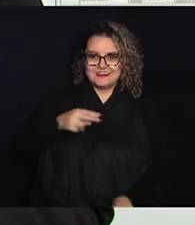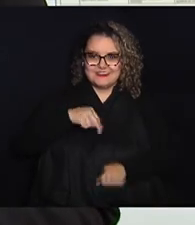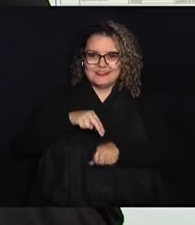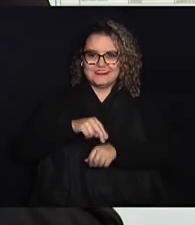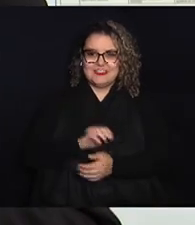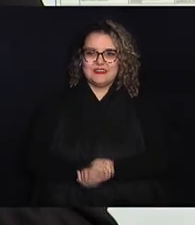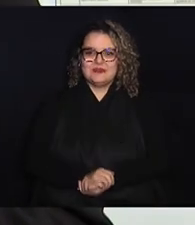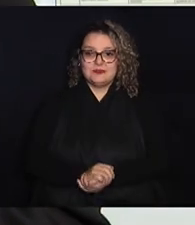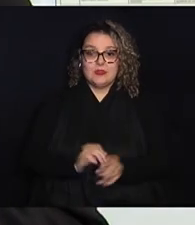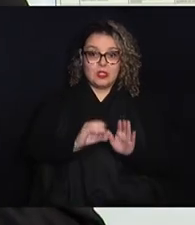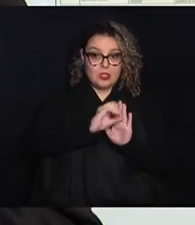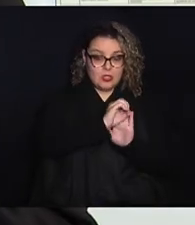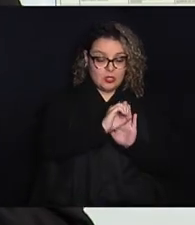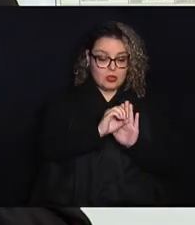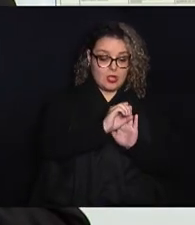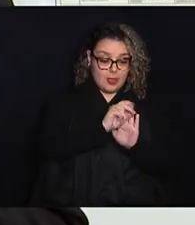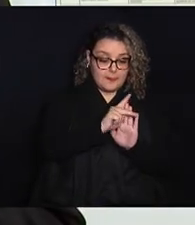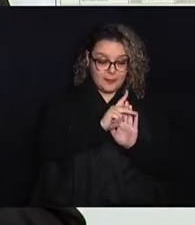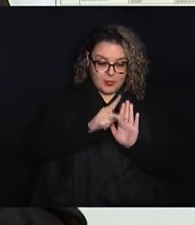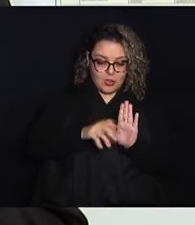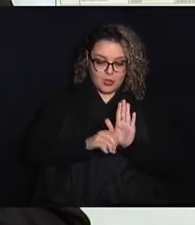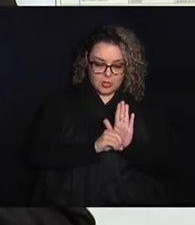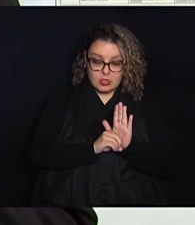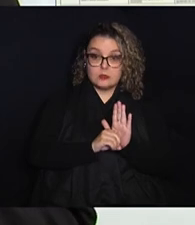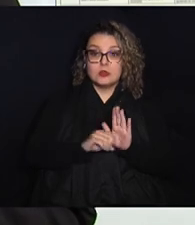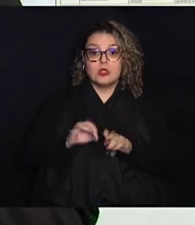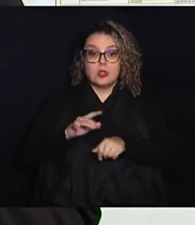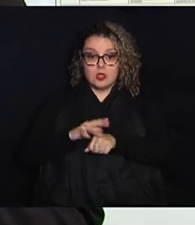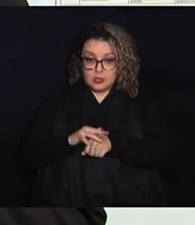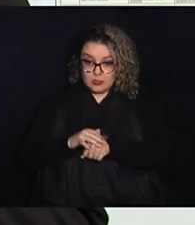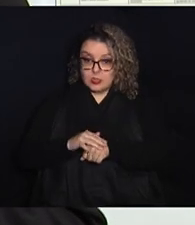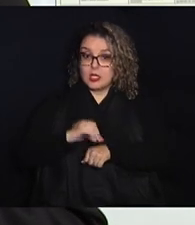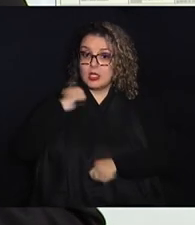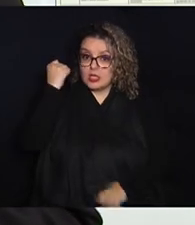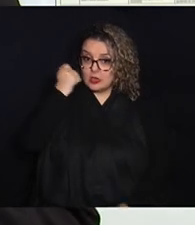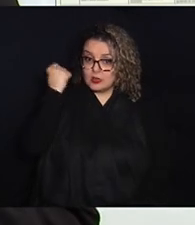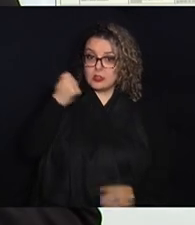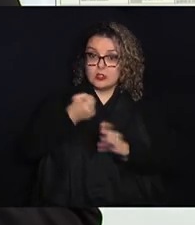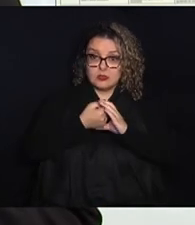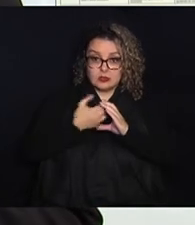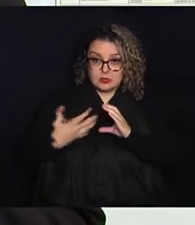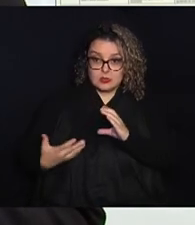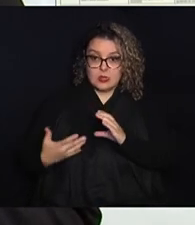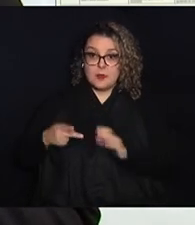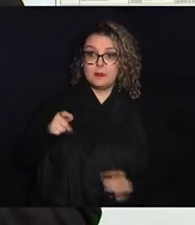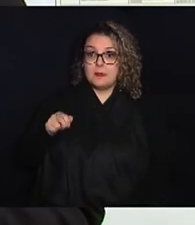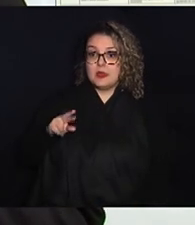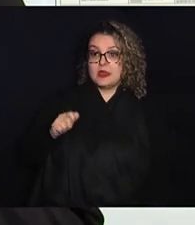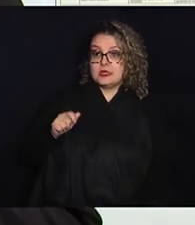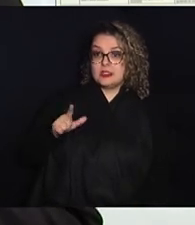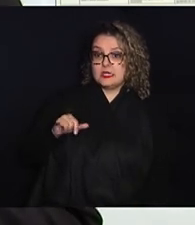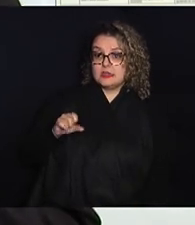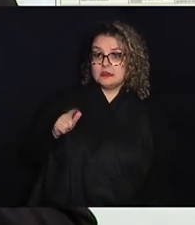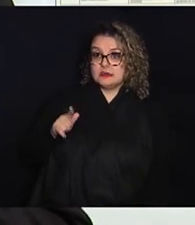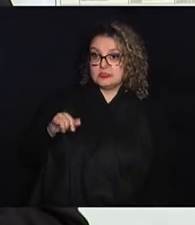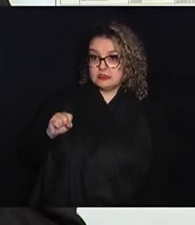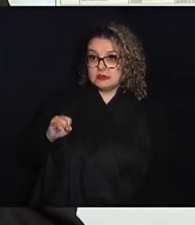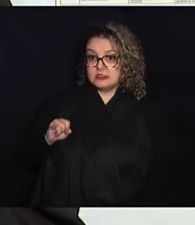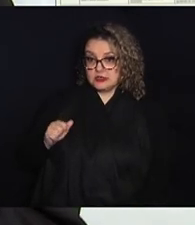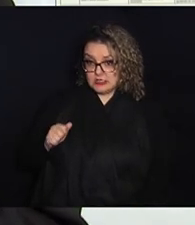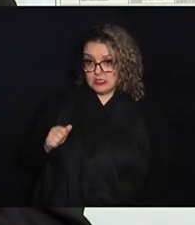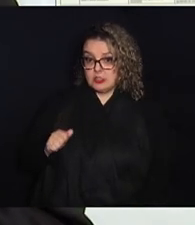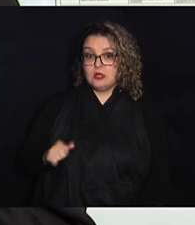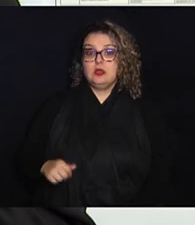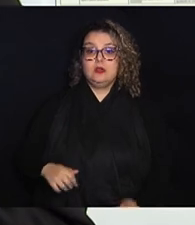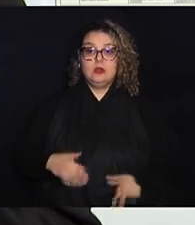A poliomielite é considerada uma doença grave, caracterizada pela paralisia, que em geral acomete os